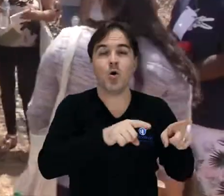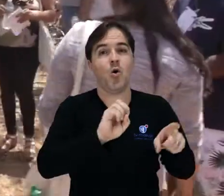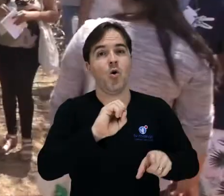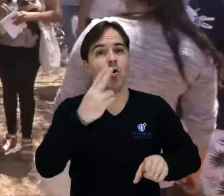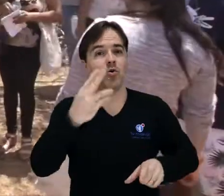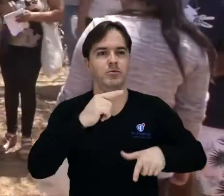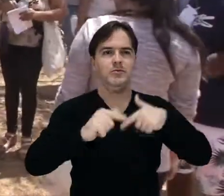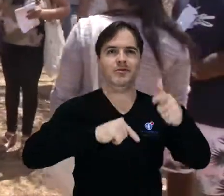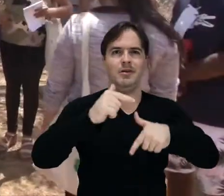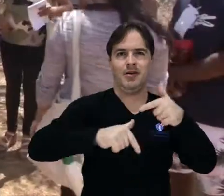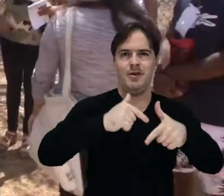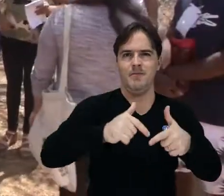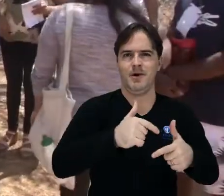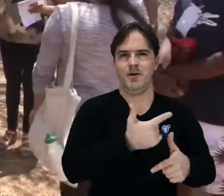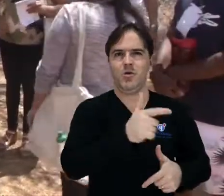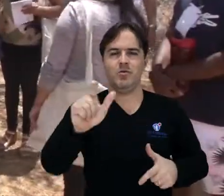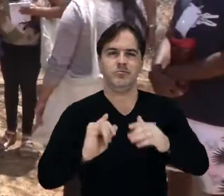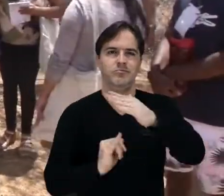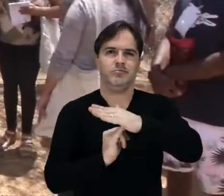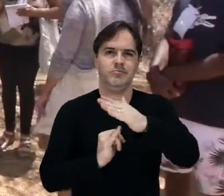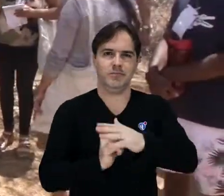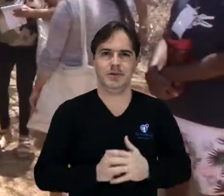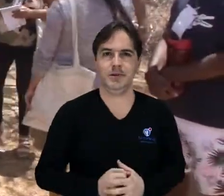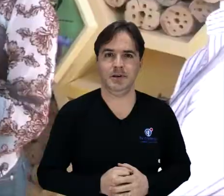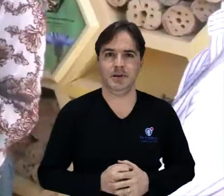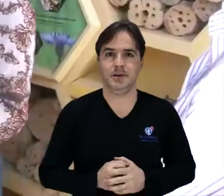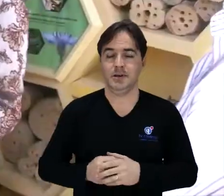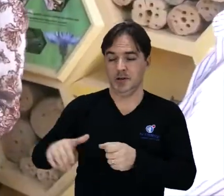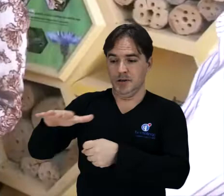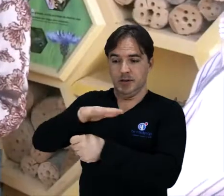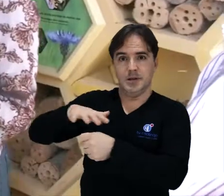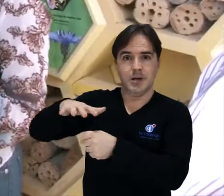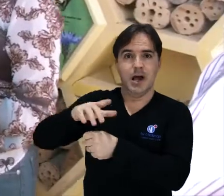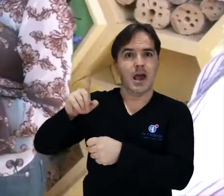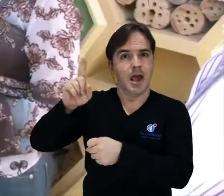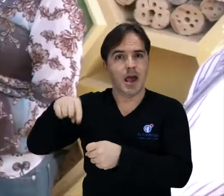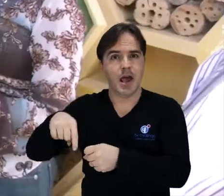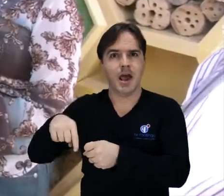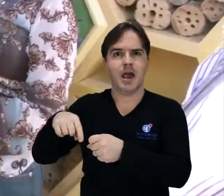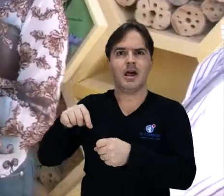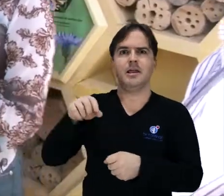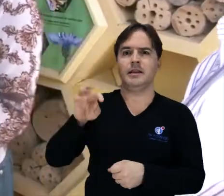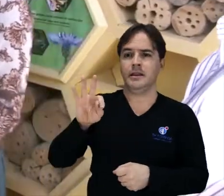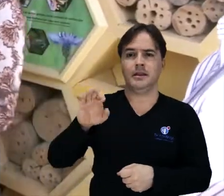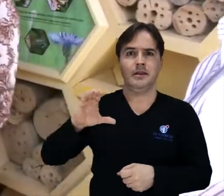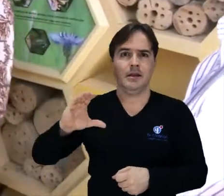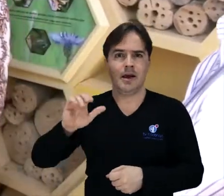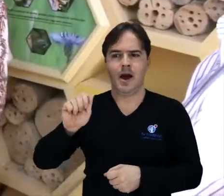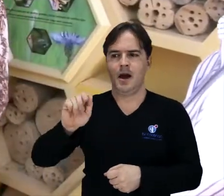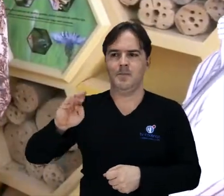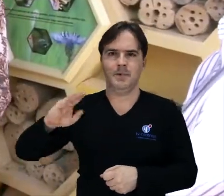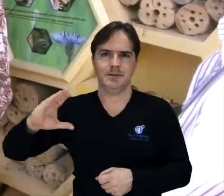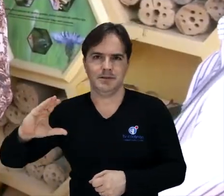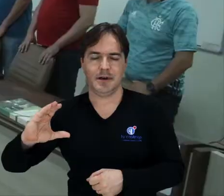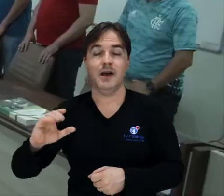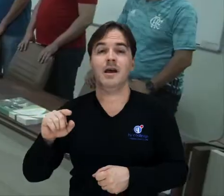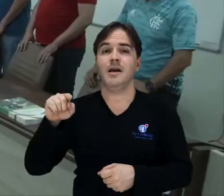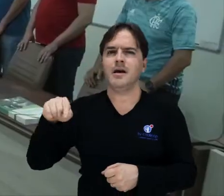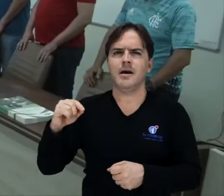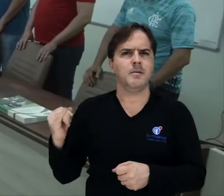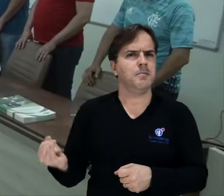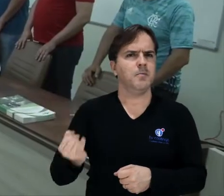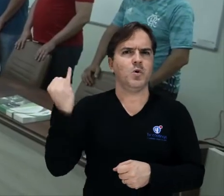Essa iniciativa pioneira de uma especialização na área da Azteca BC deixa um importante legado para o semiárido